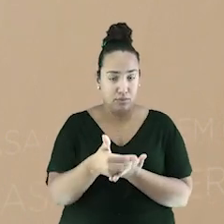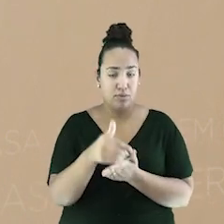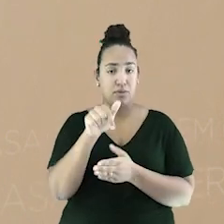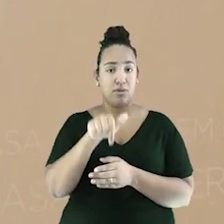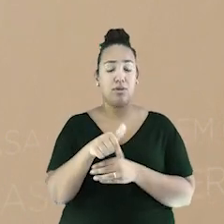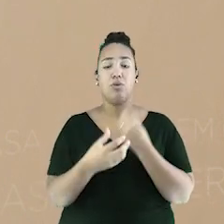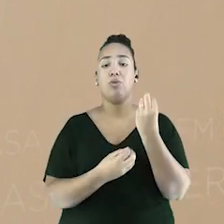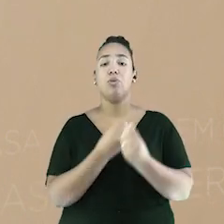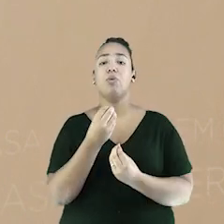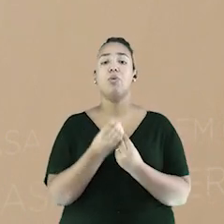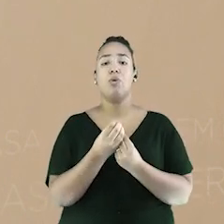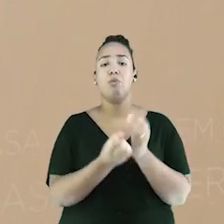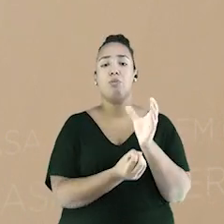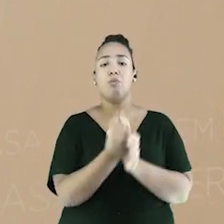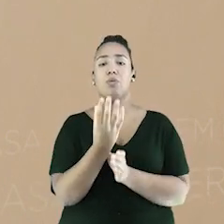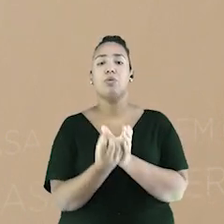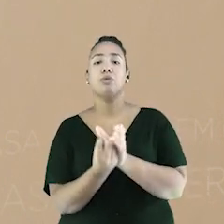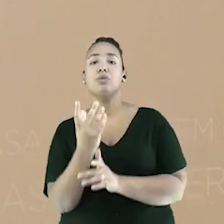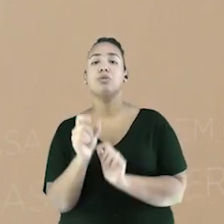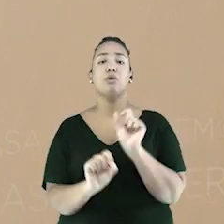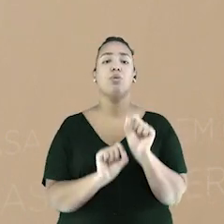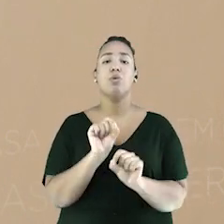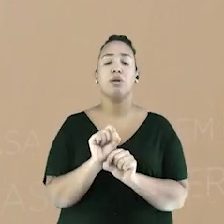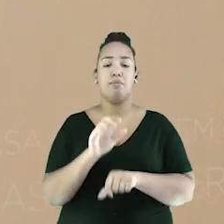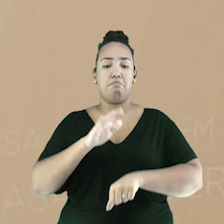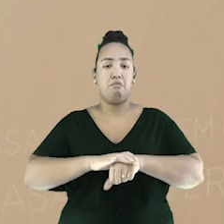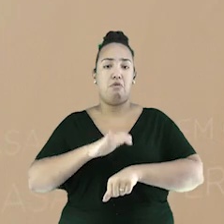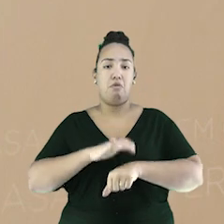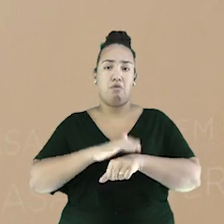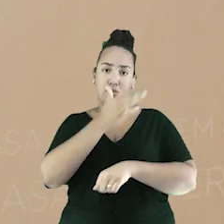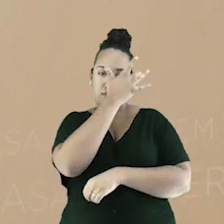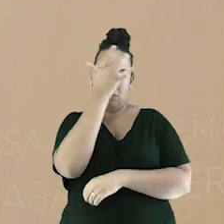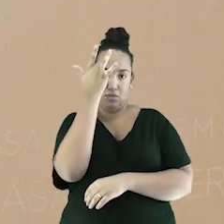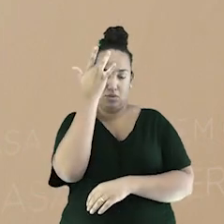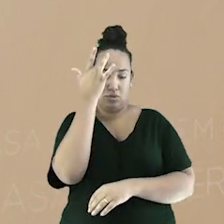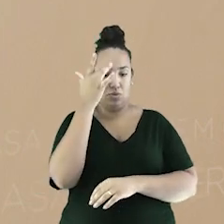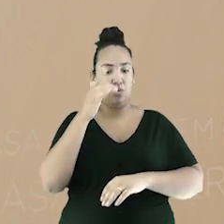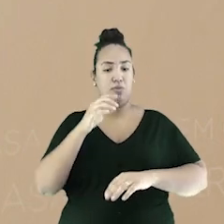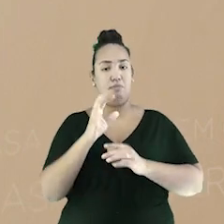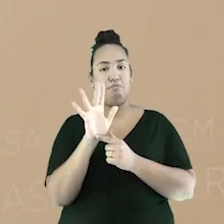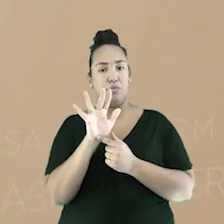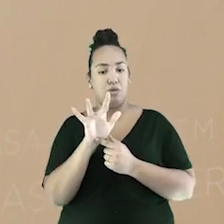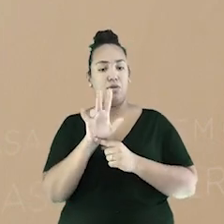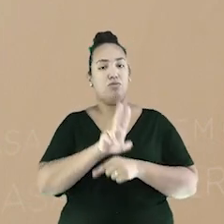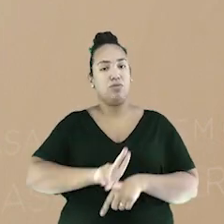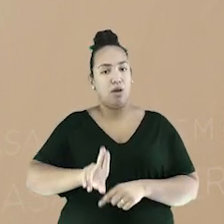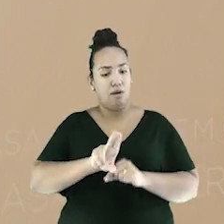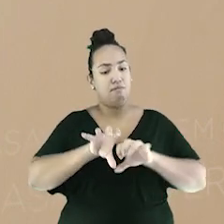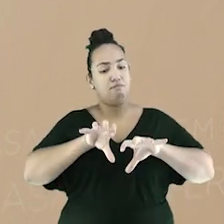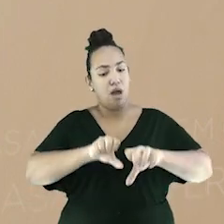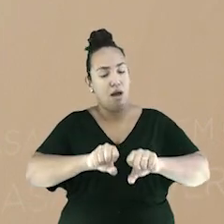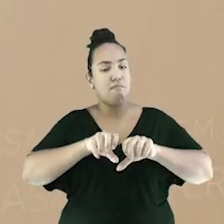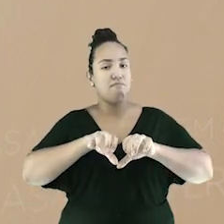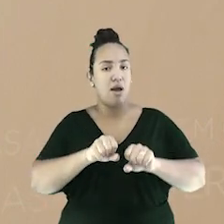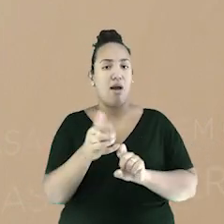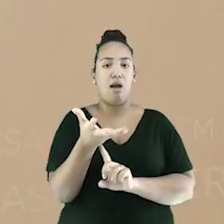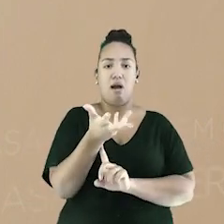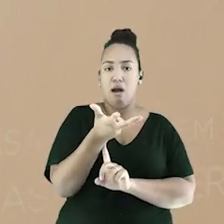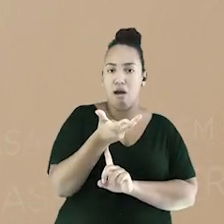capacidade artesanal daquele que produzia. Assim, a manufatura foi substituída pela